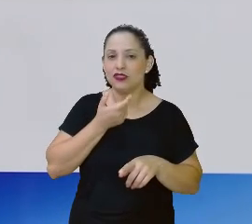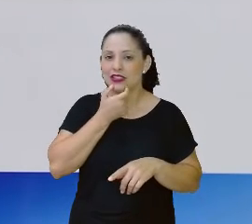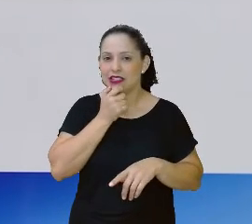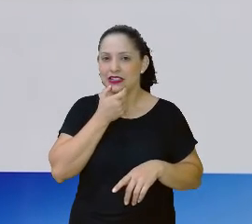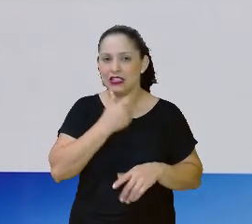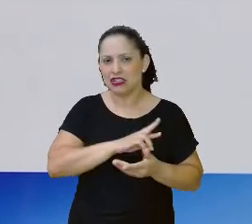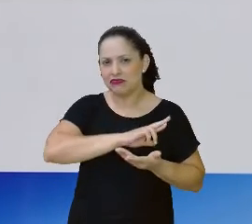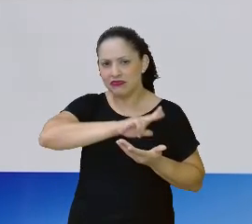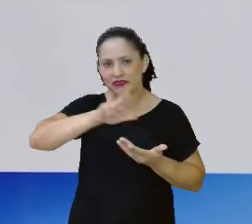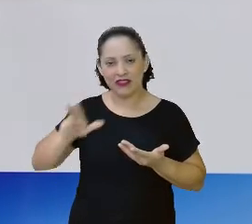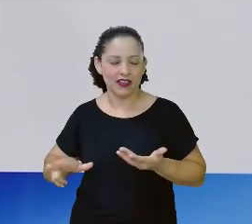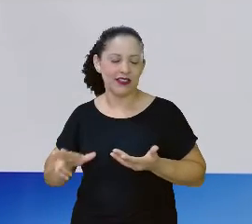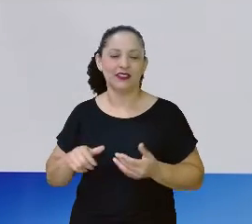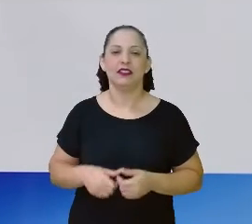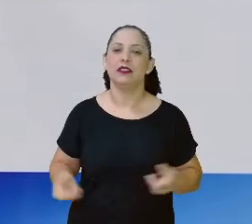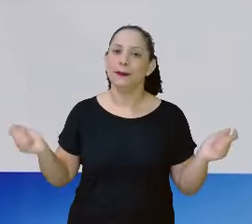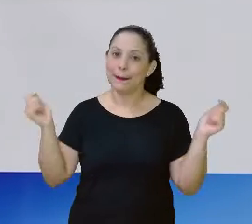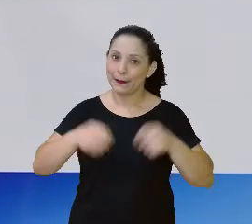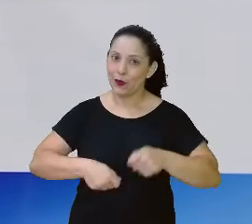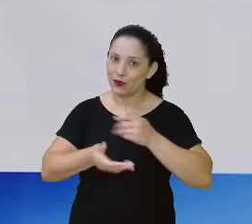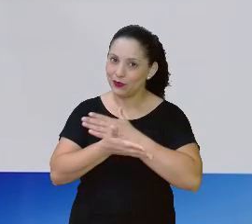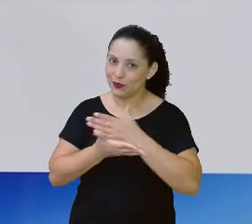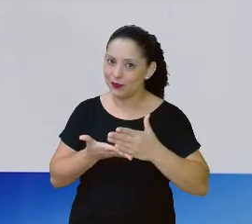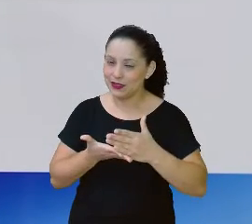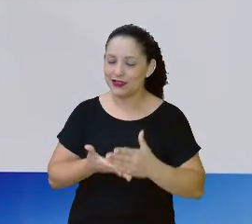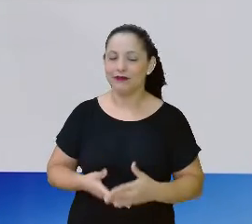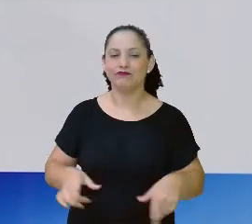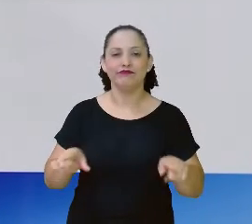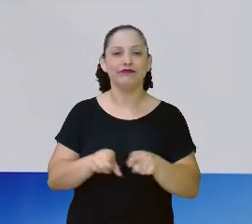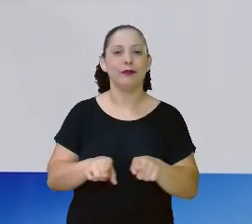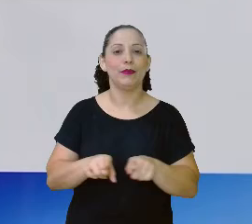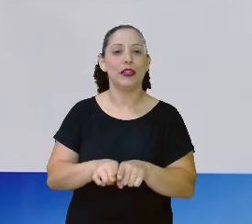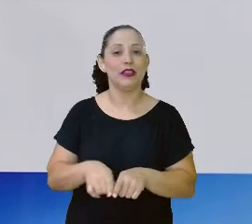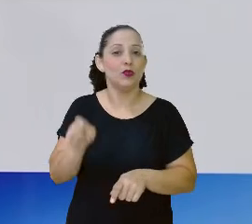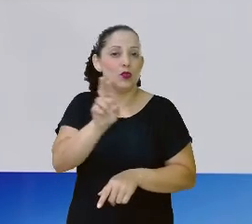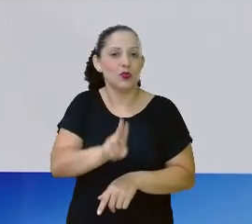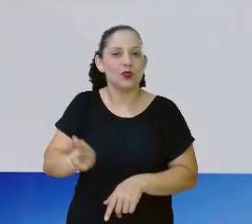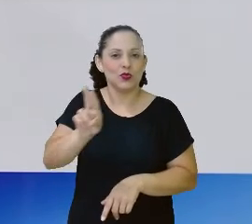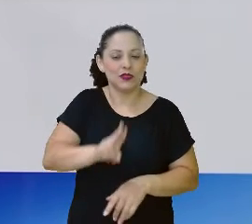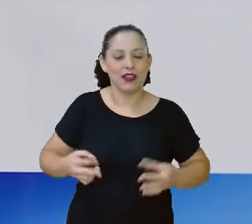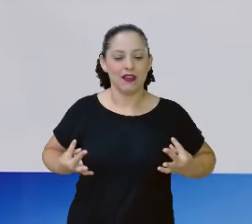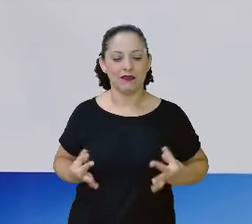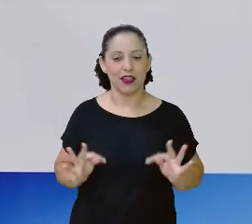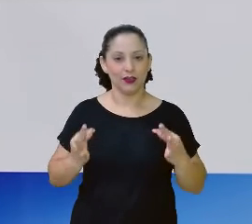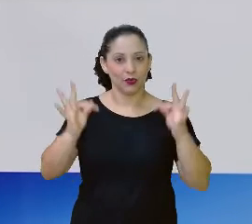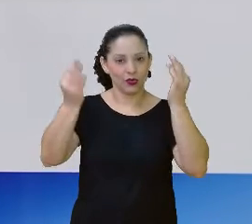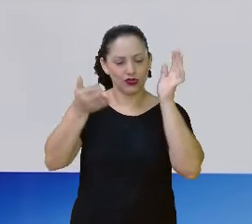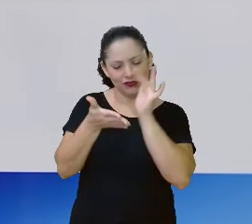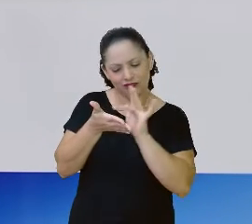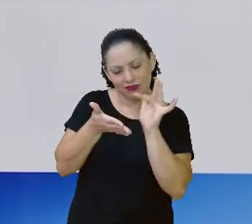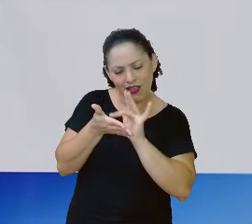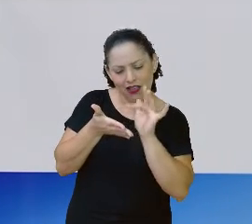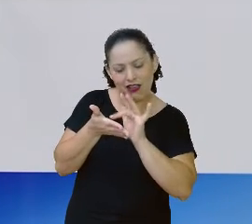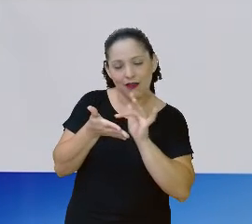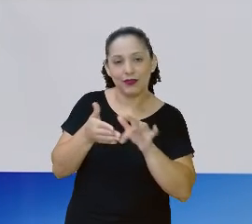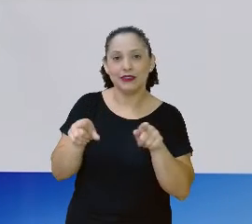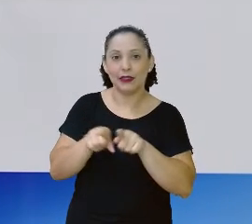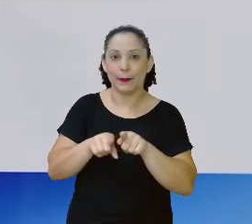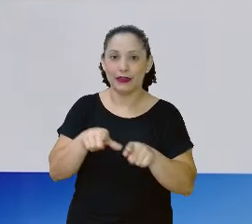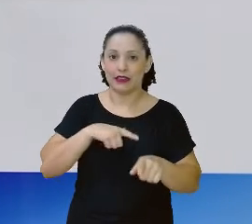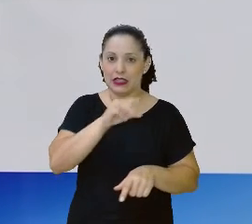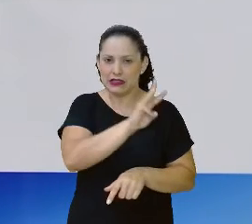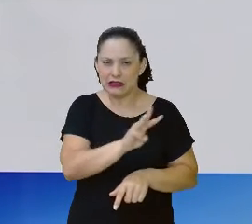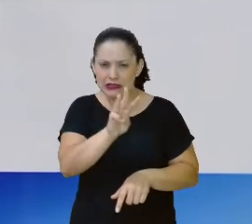começarem. Inclusive, com a tecnologia que vocês têm nas mãos, celular e tablet, existem lá sites,